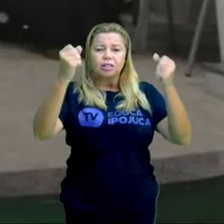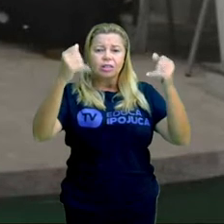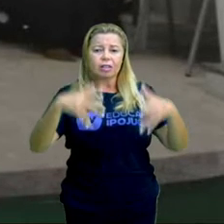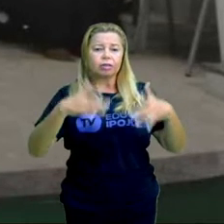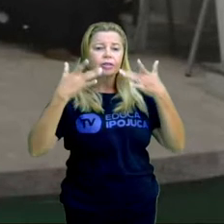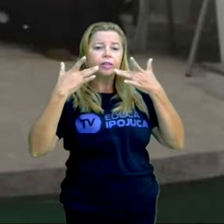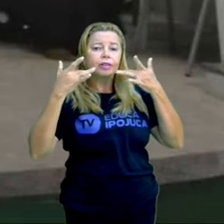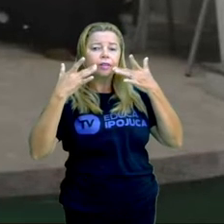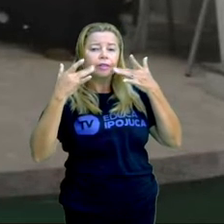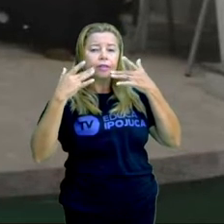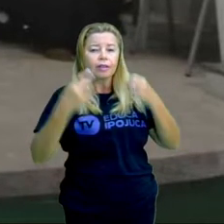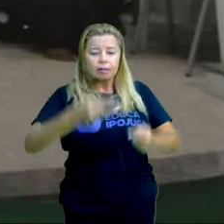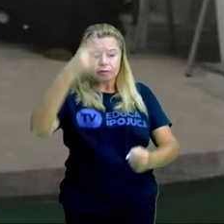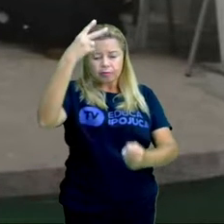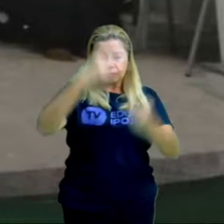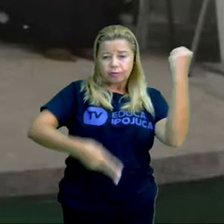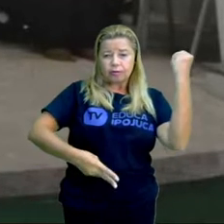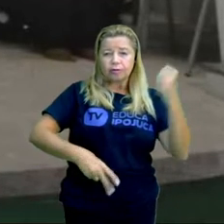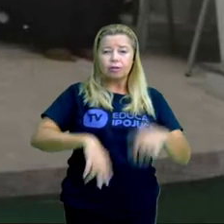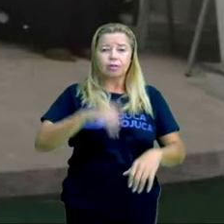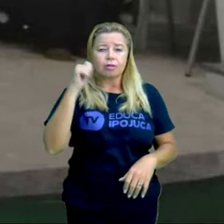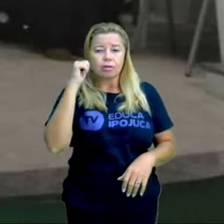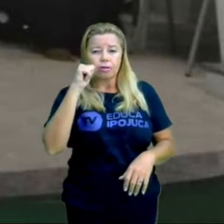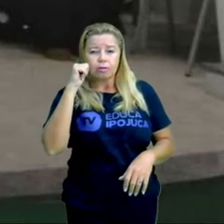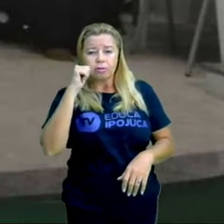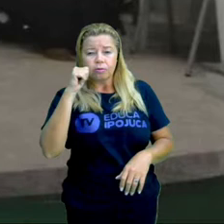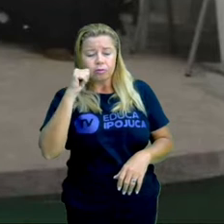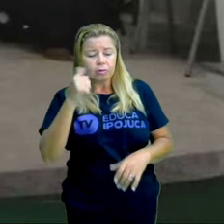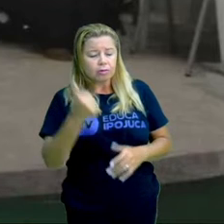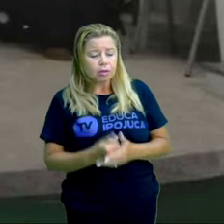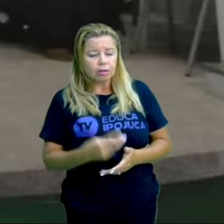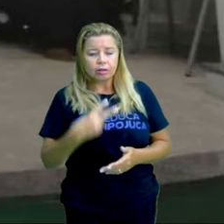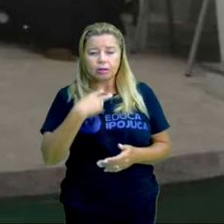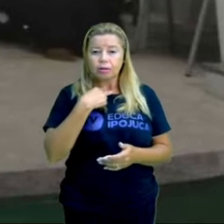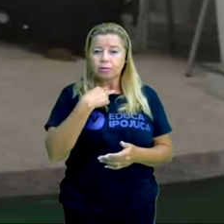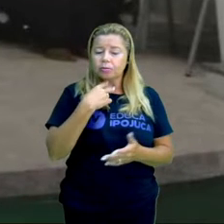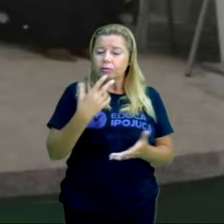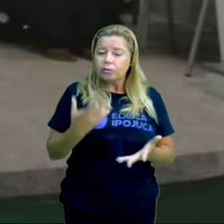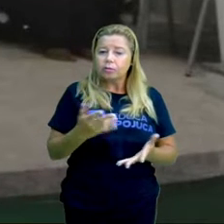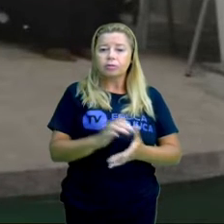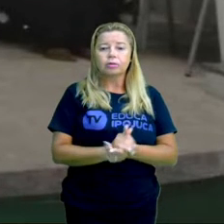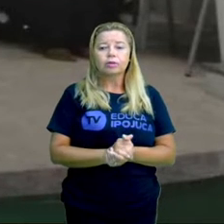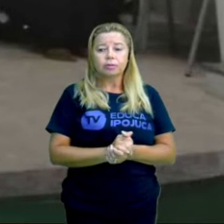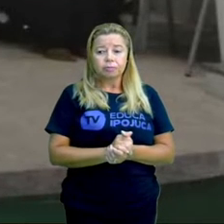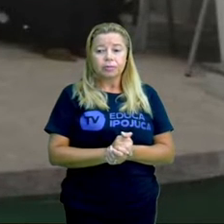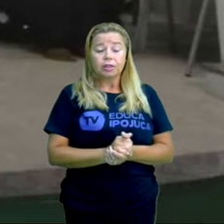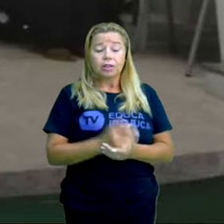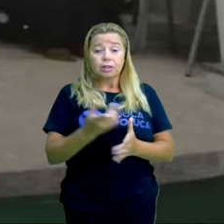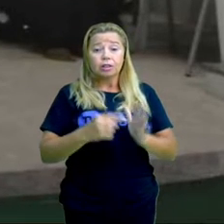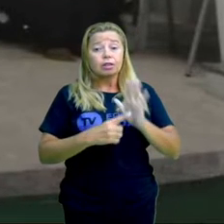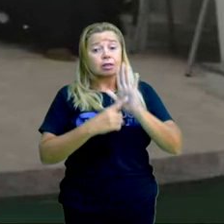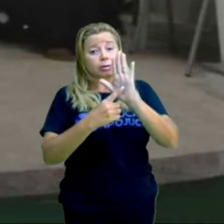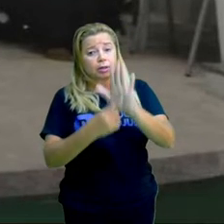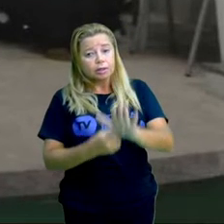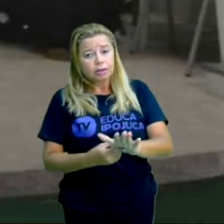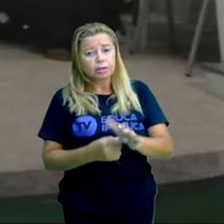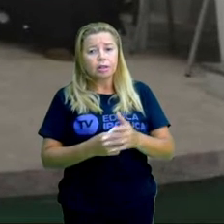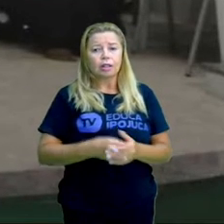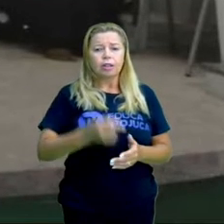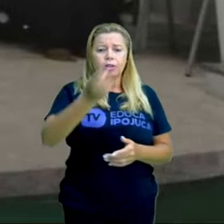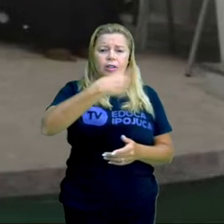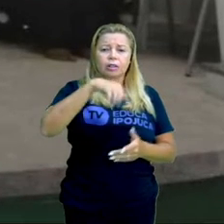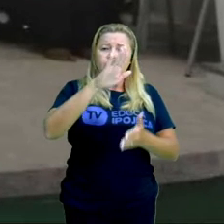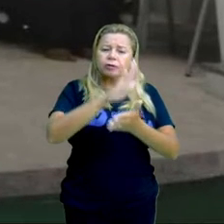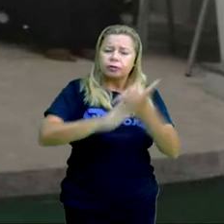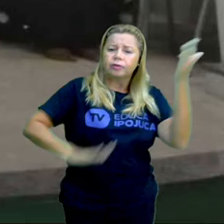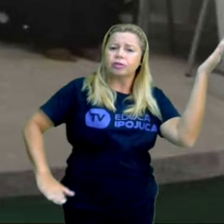sobre as relações abusivas, as relações tóxicas, né, e que saiu do município, viajou, fez